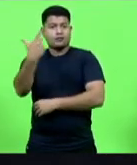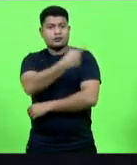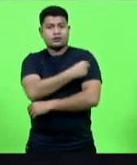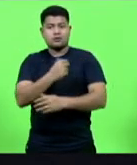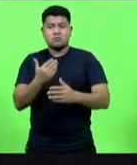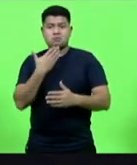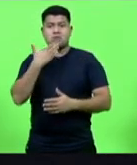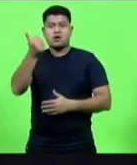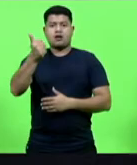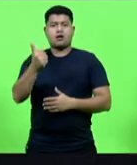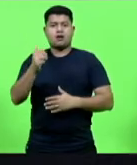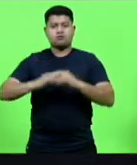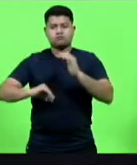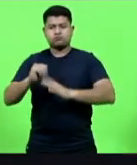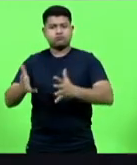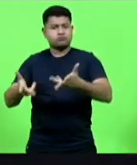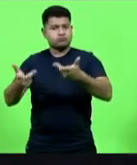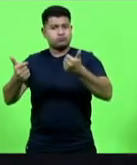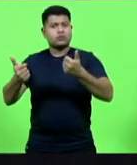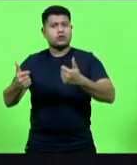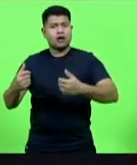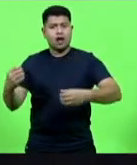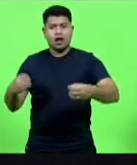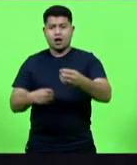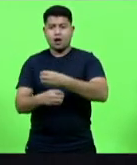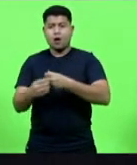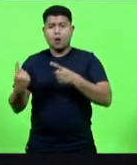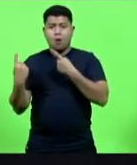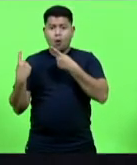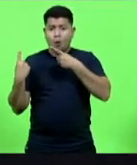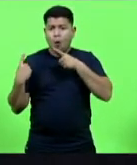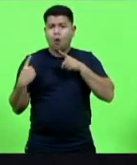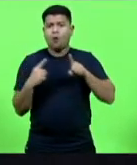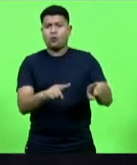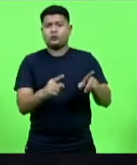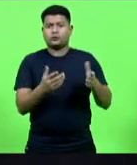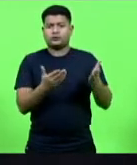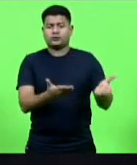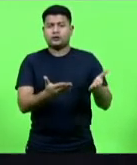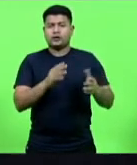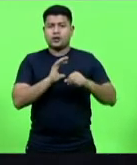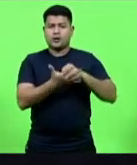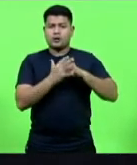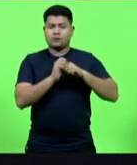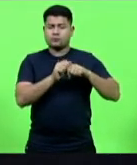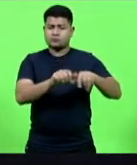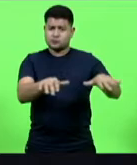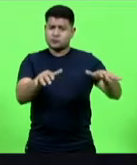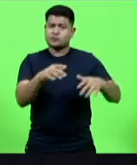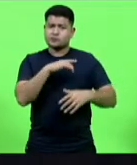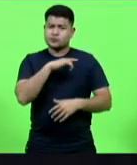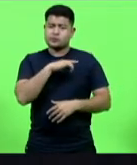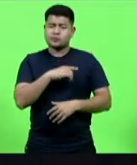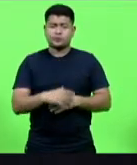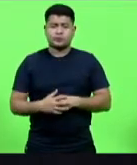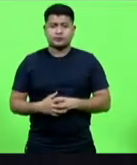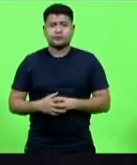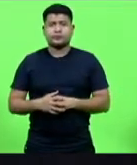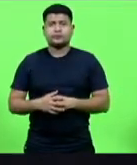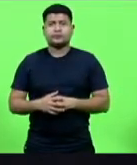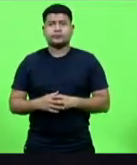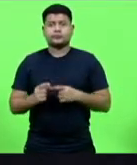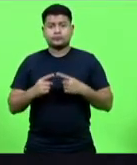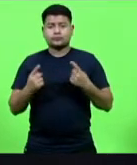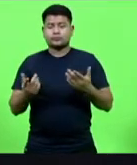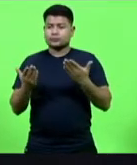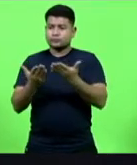essa essa chaga que vem infelizmente ceifar inúmeras vidas. Então, a